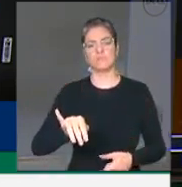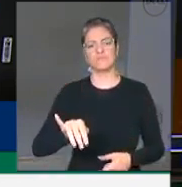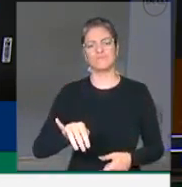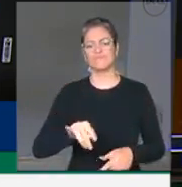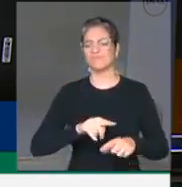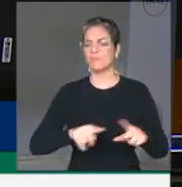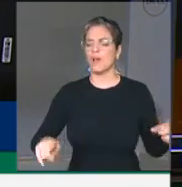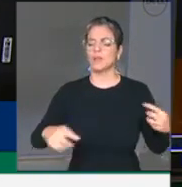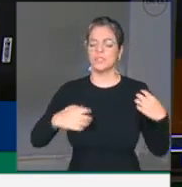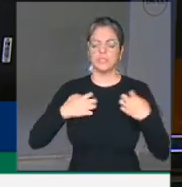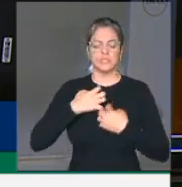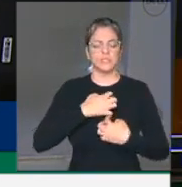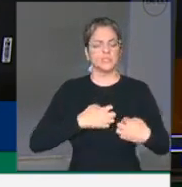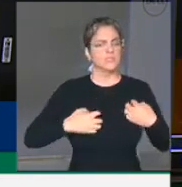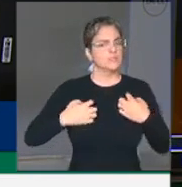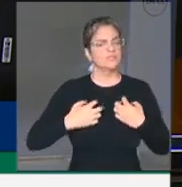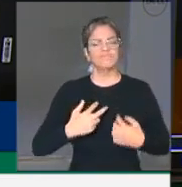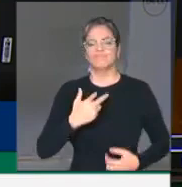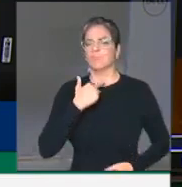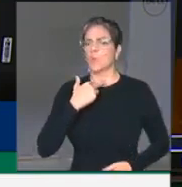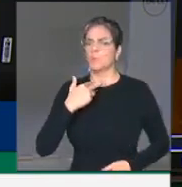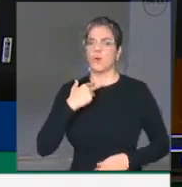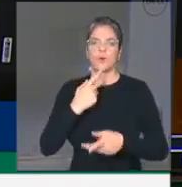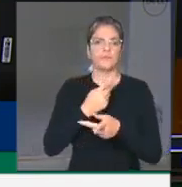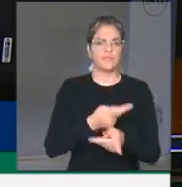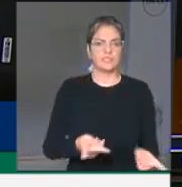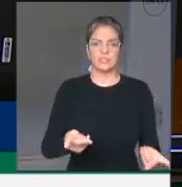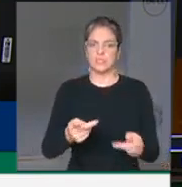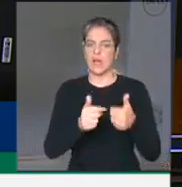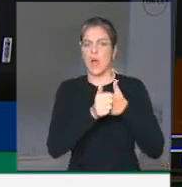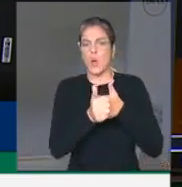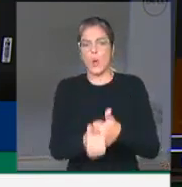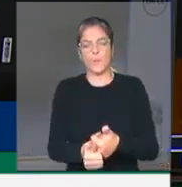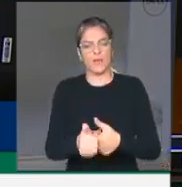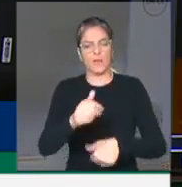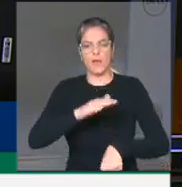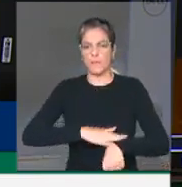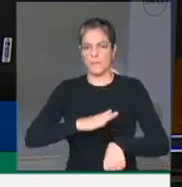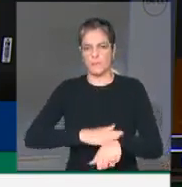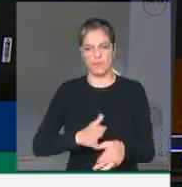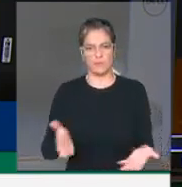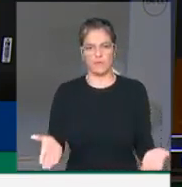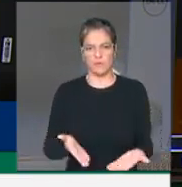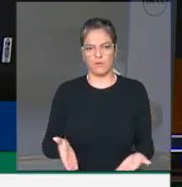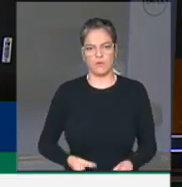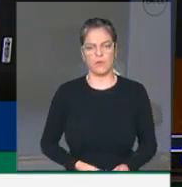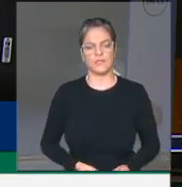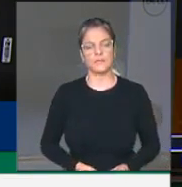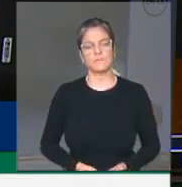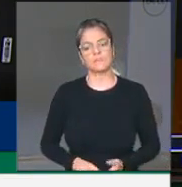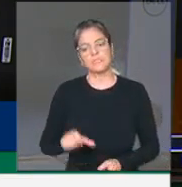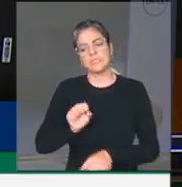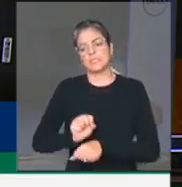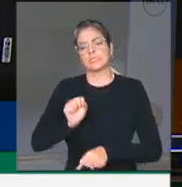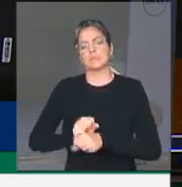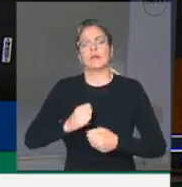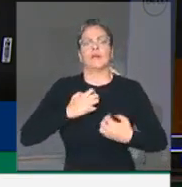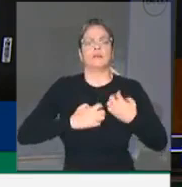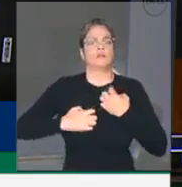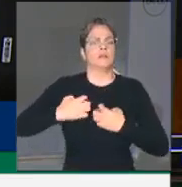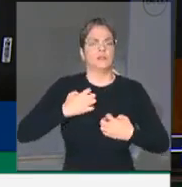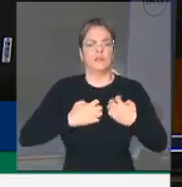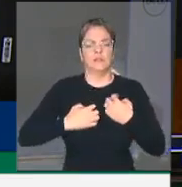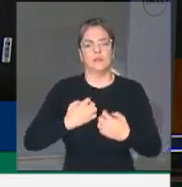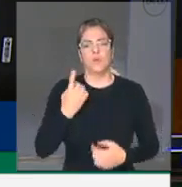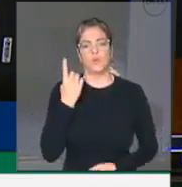Devastados, não podem acompanhar as pessoas que amam nos leitos hospitalares. Esperam apreensivos, uma vez